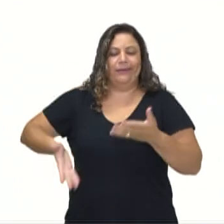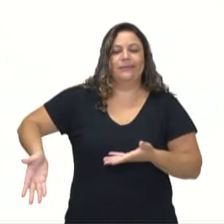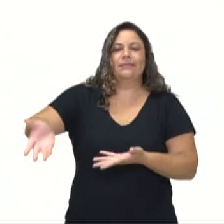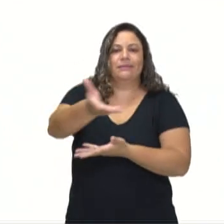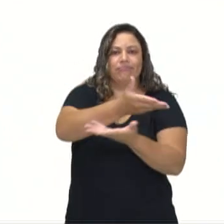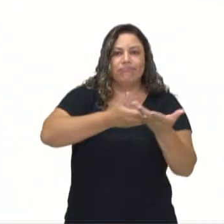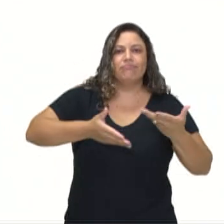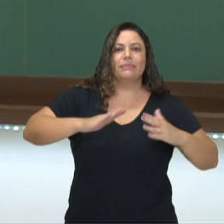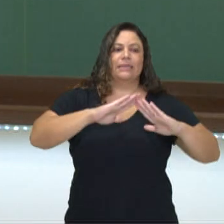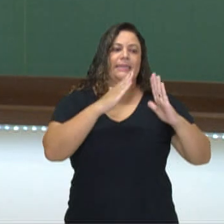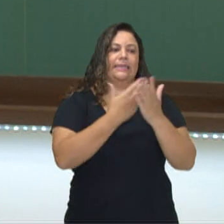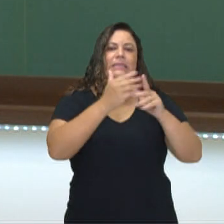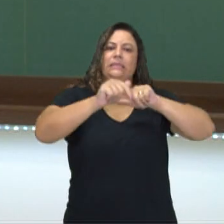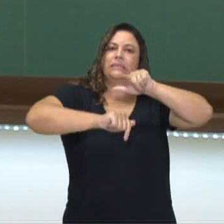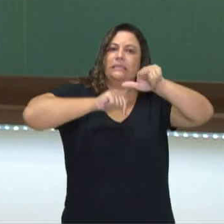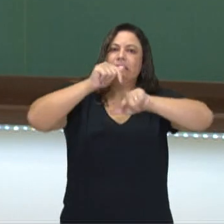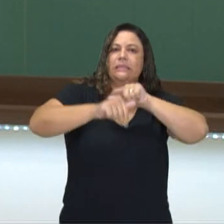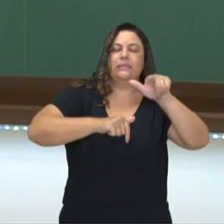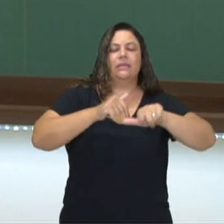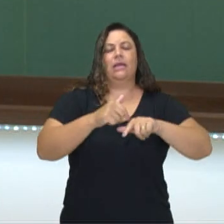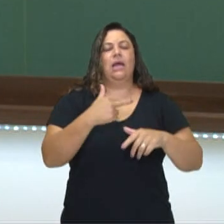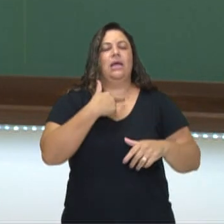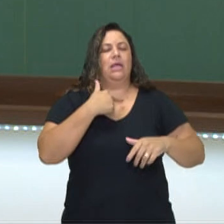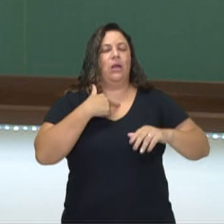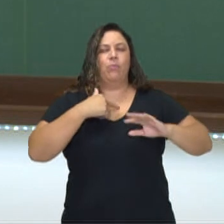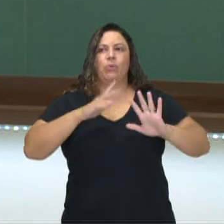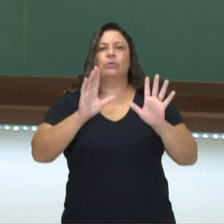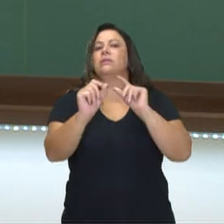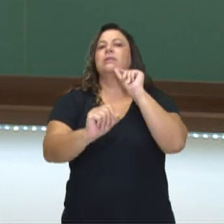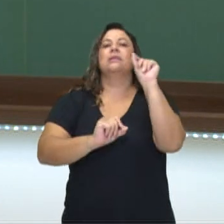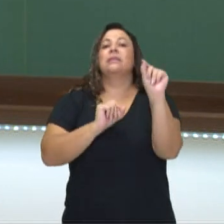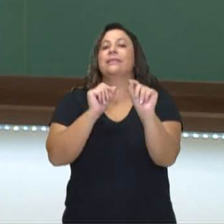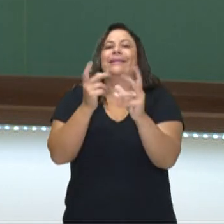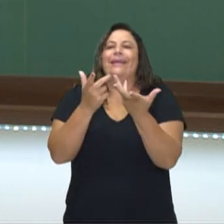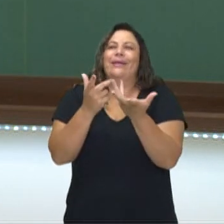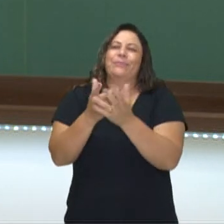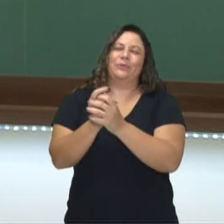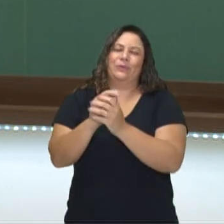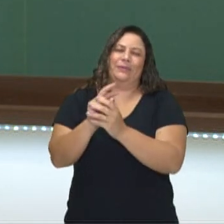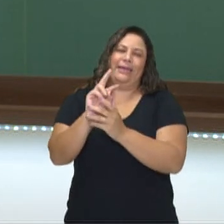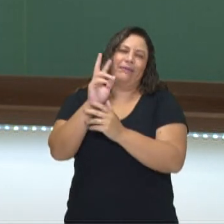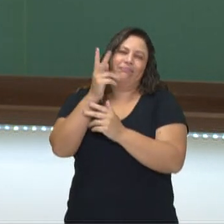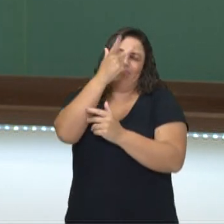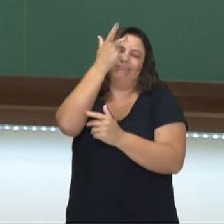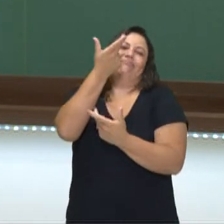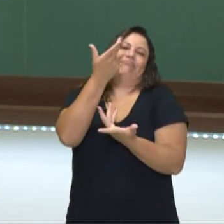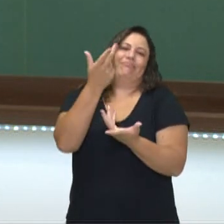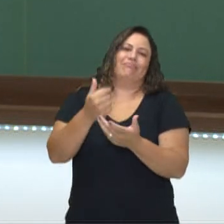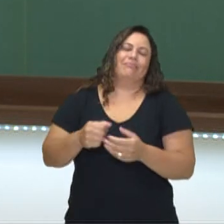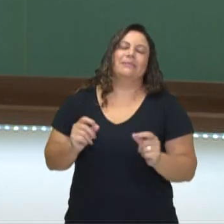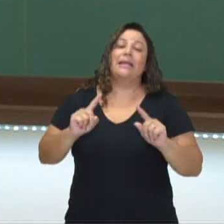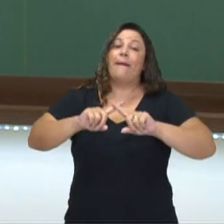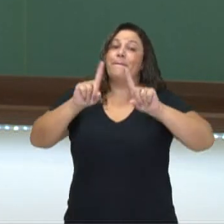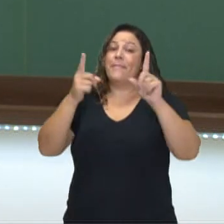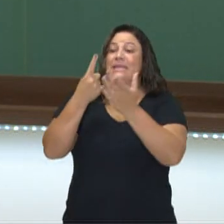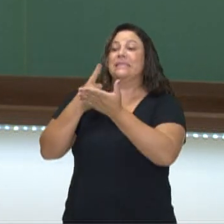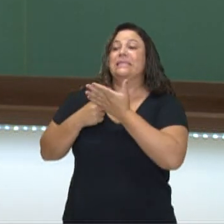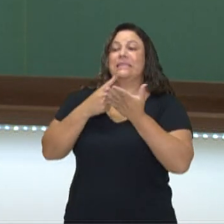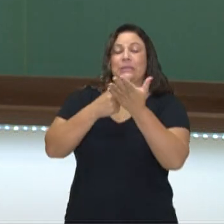ambiente de trabalho, não podemos fugir disso. Os compromissos e as responsabilidades são obrigações